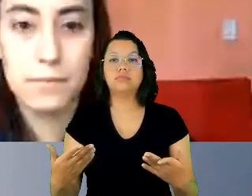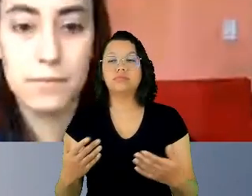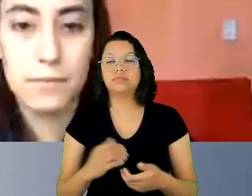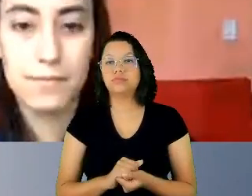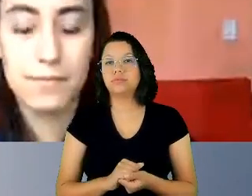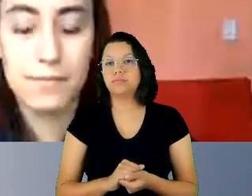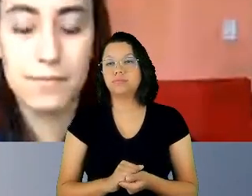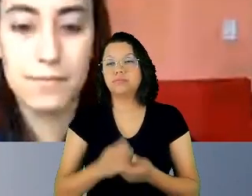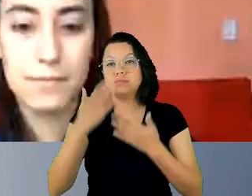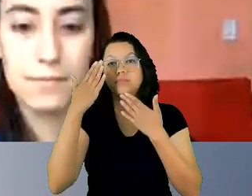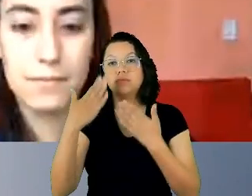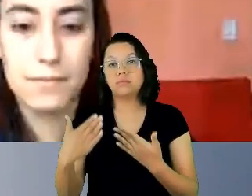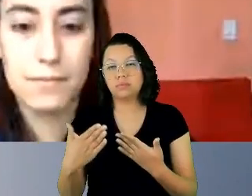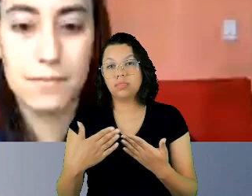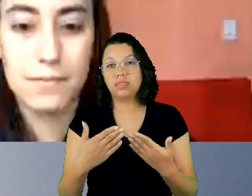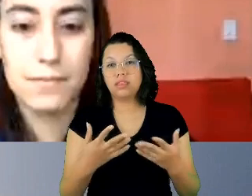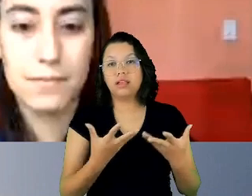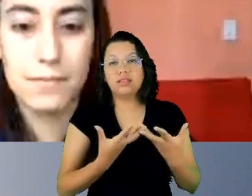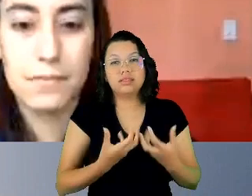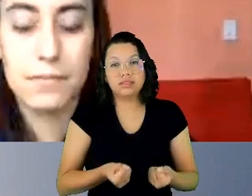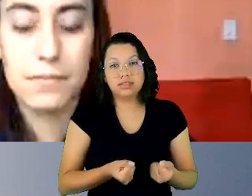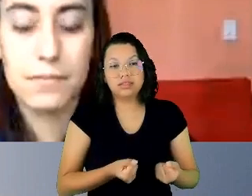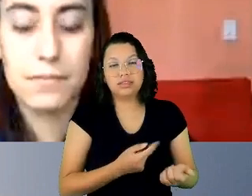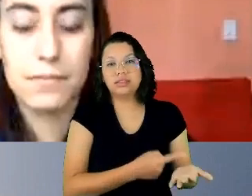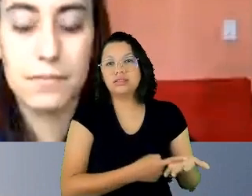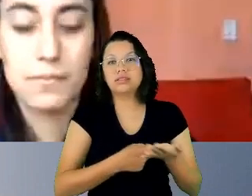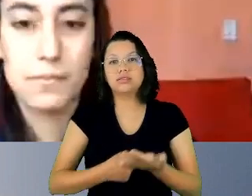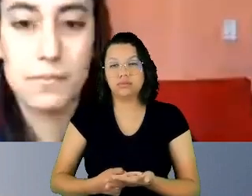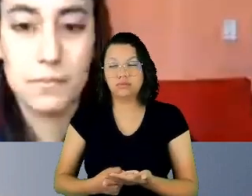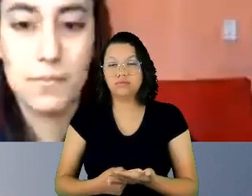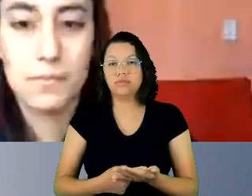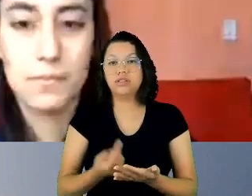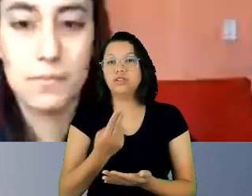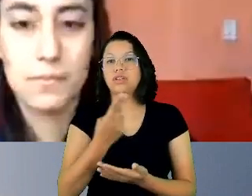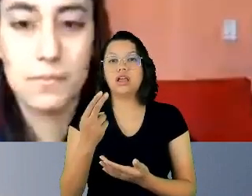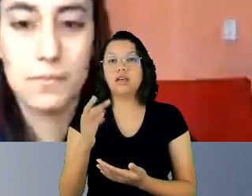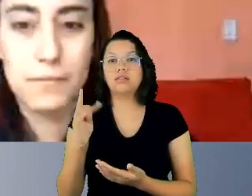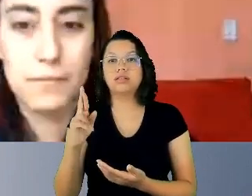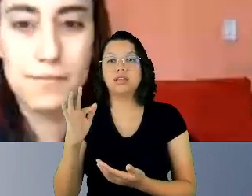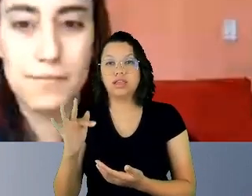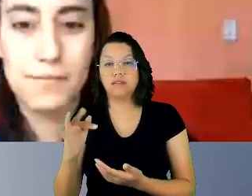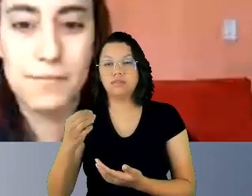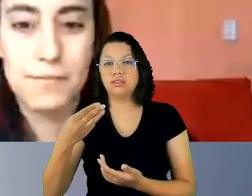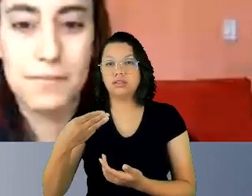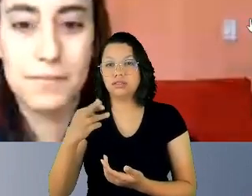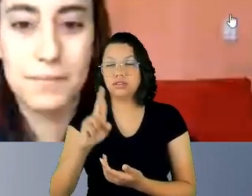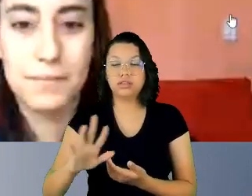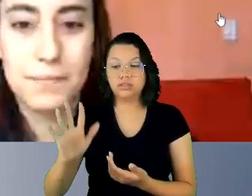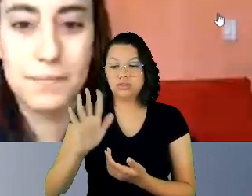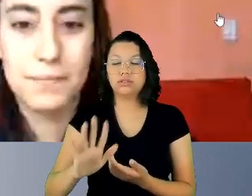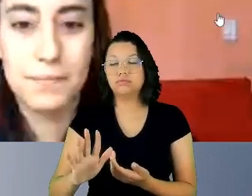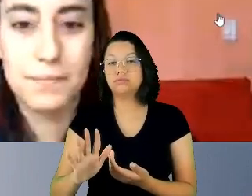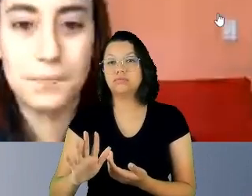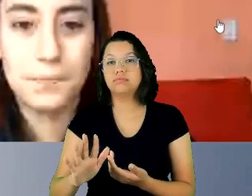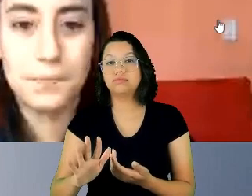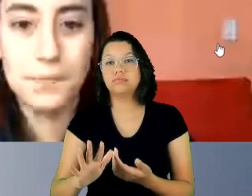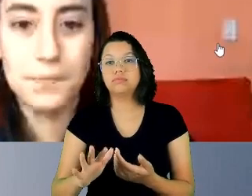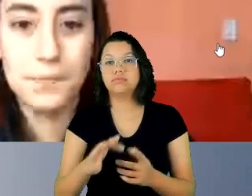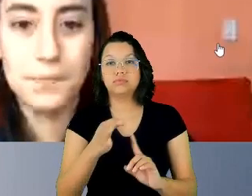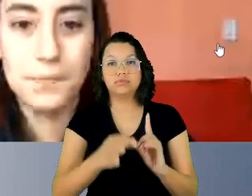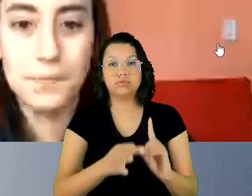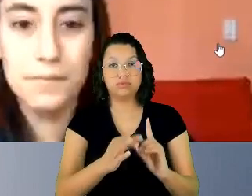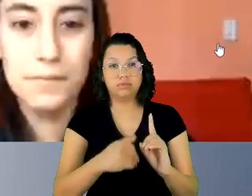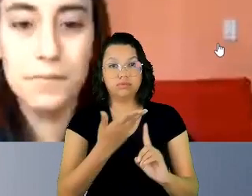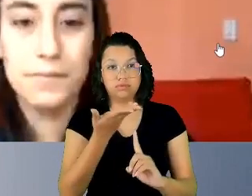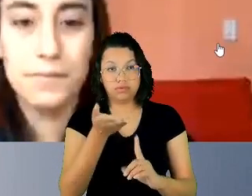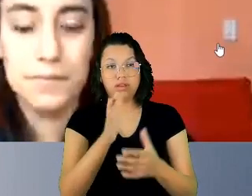em nome do TRF da Terceira Região e, doutora Terezinha, cumprimento a senhora, Inês e a